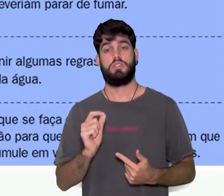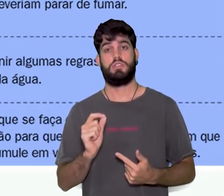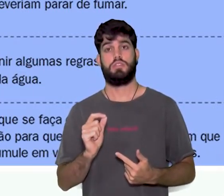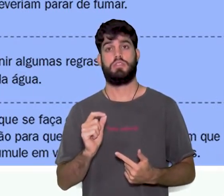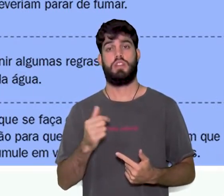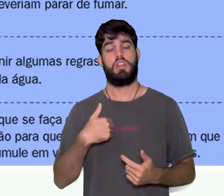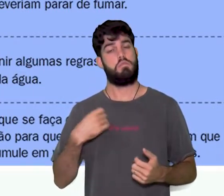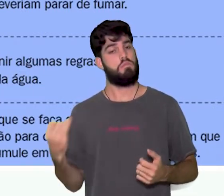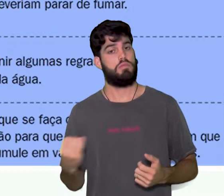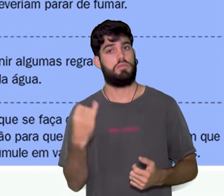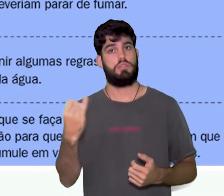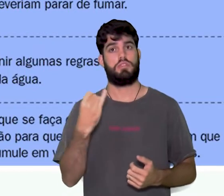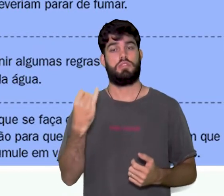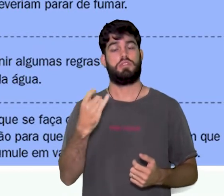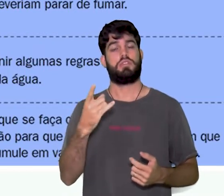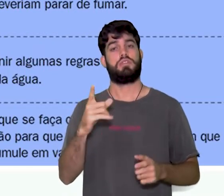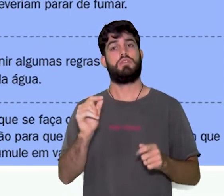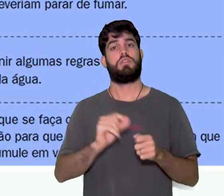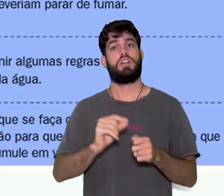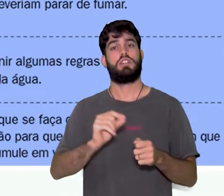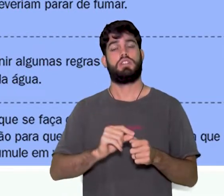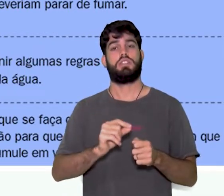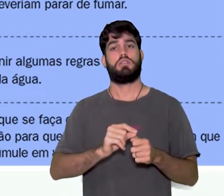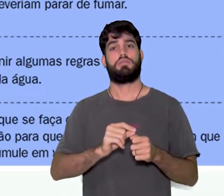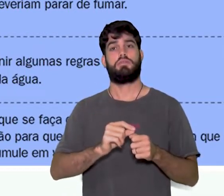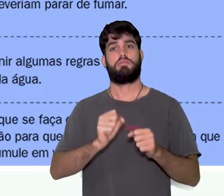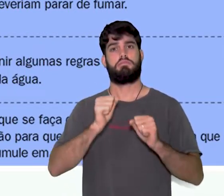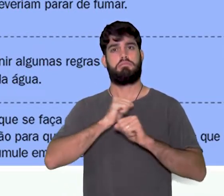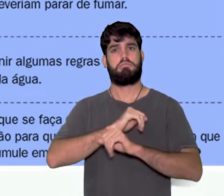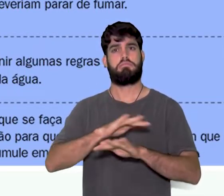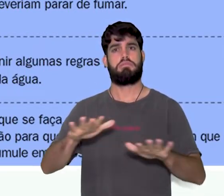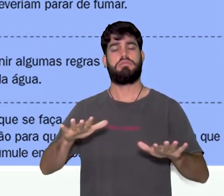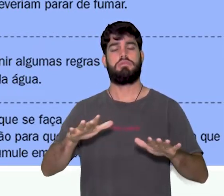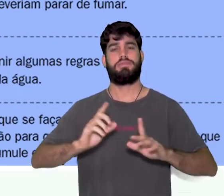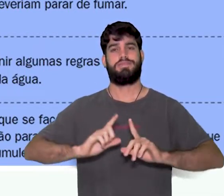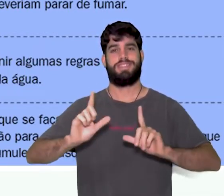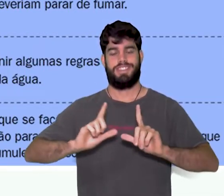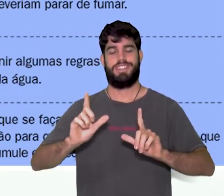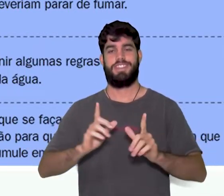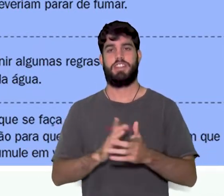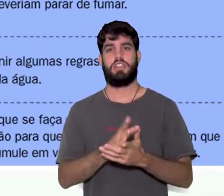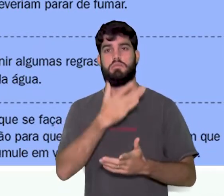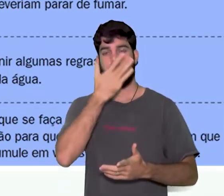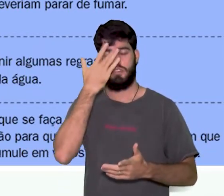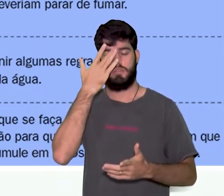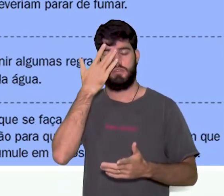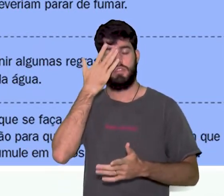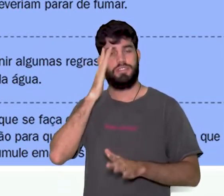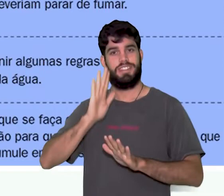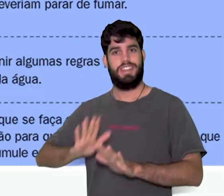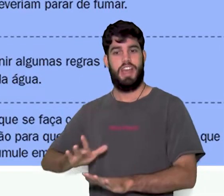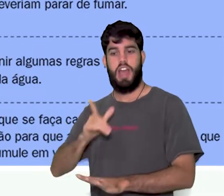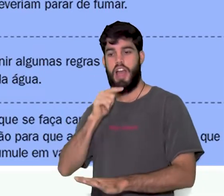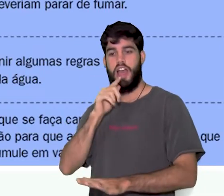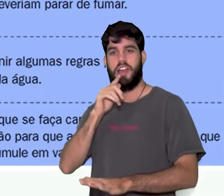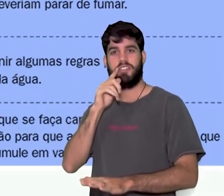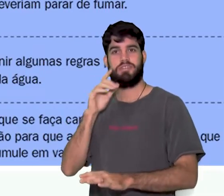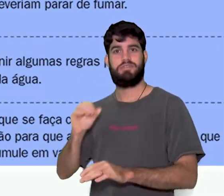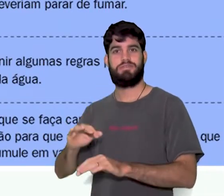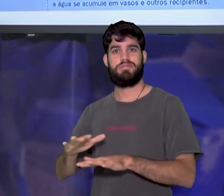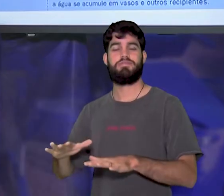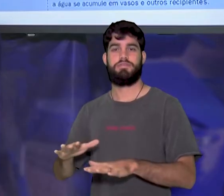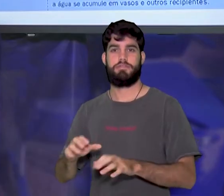campanhas de conscientização para que as pessoas não deixem que a água se acumule em vasos e outros